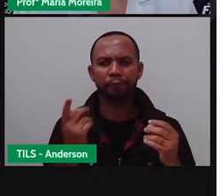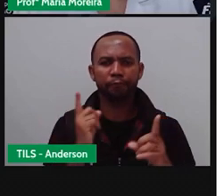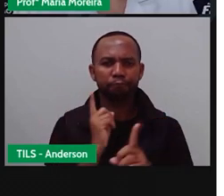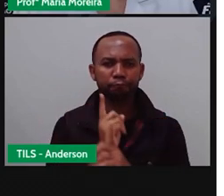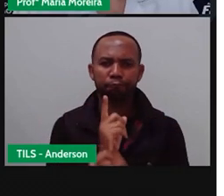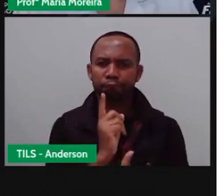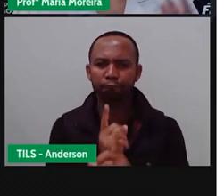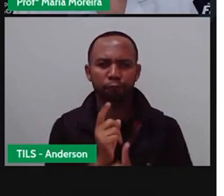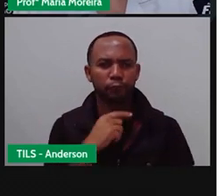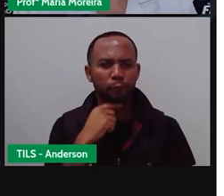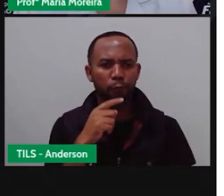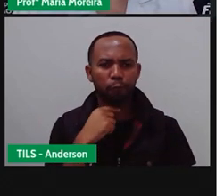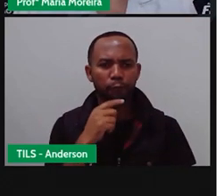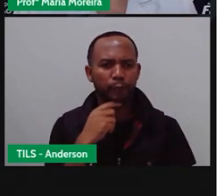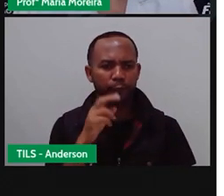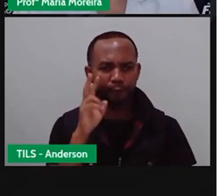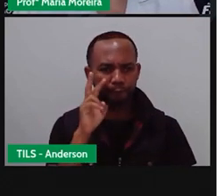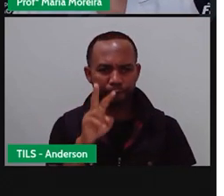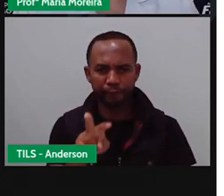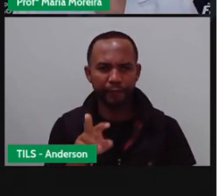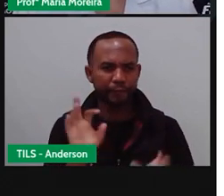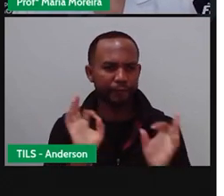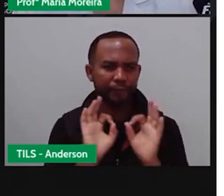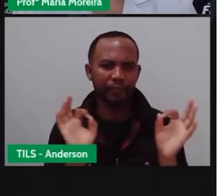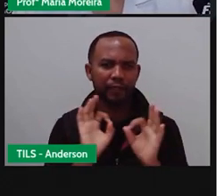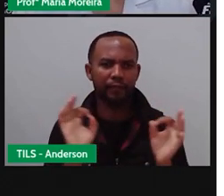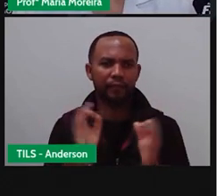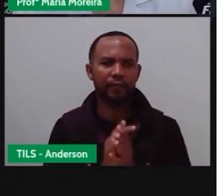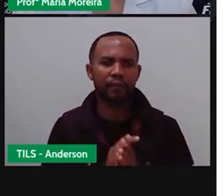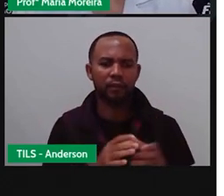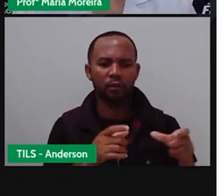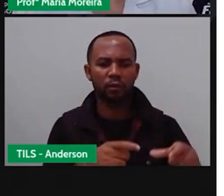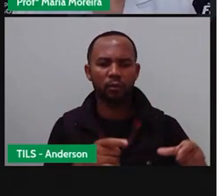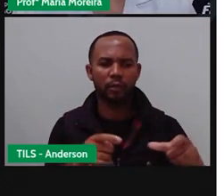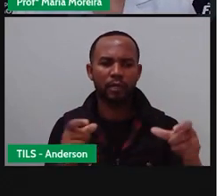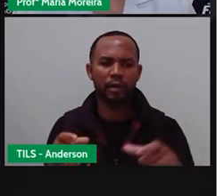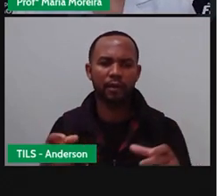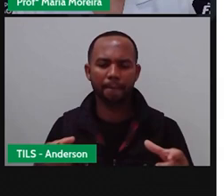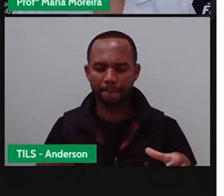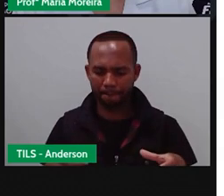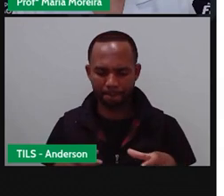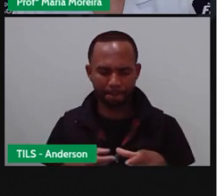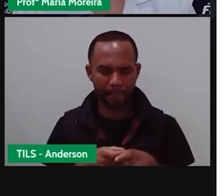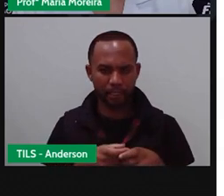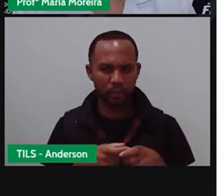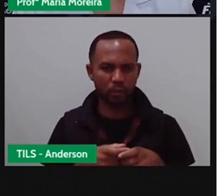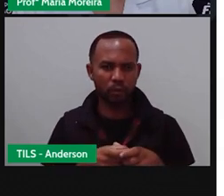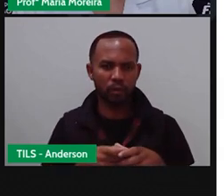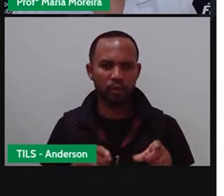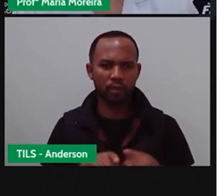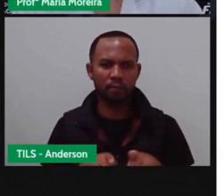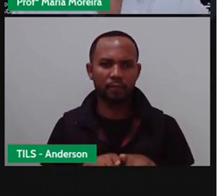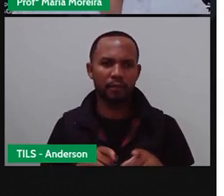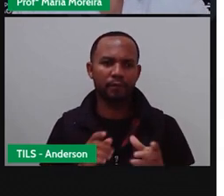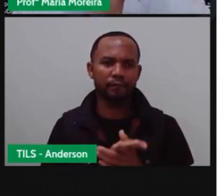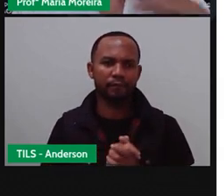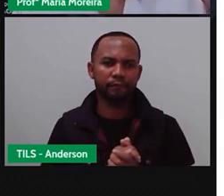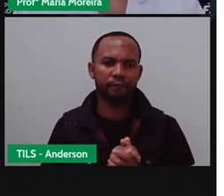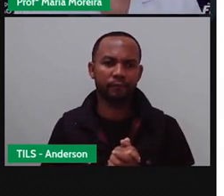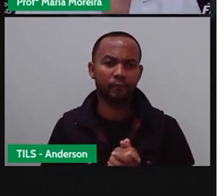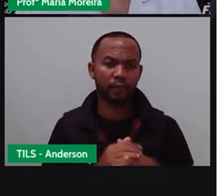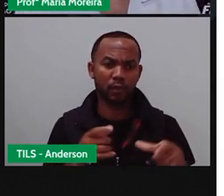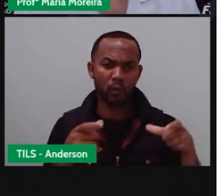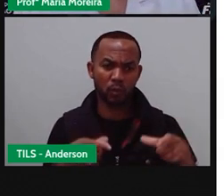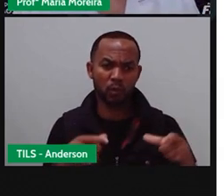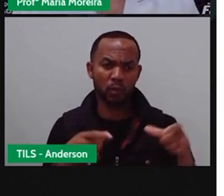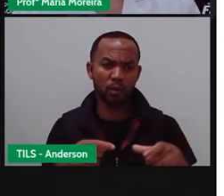Ou, né, 80 ou mais, e que sua área de ocorrência seja menor que 100 km². ou seja, é uma área